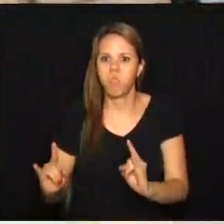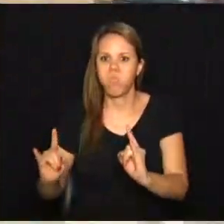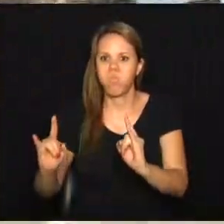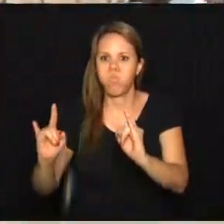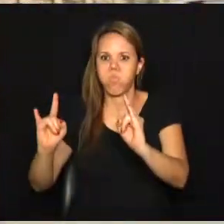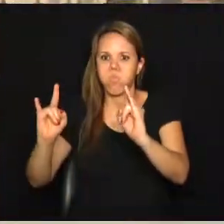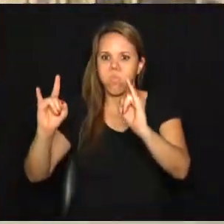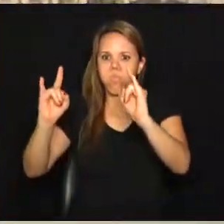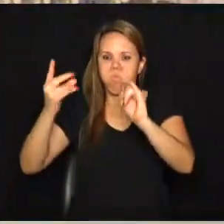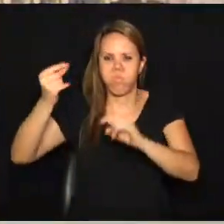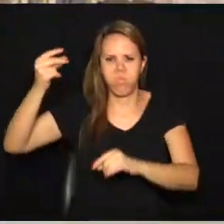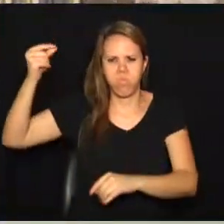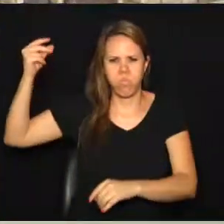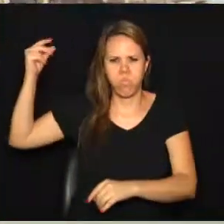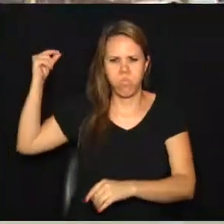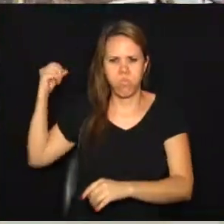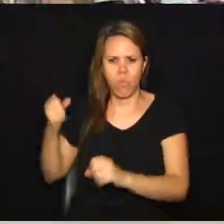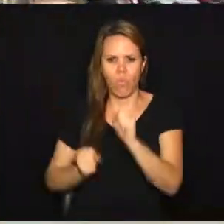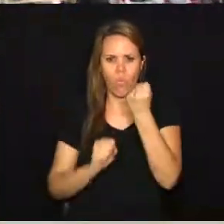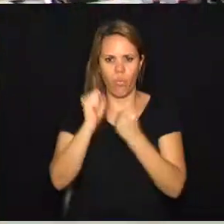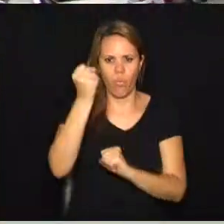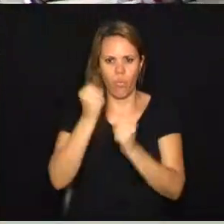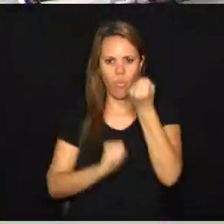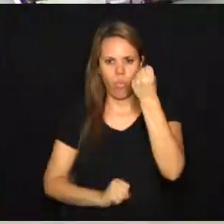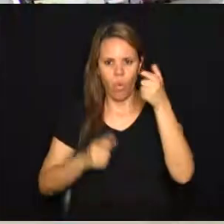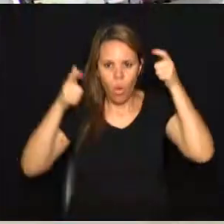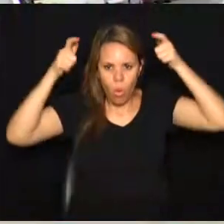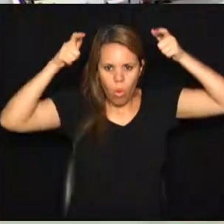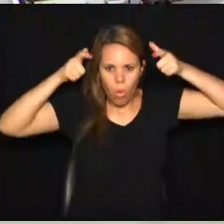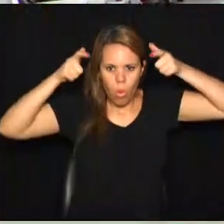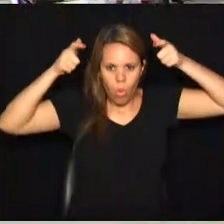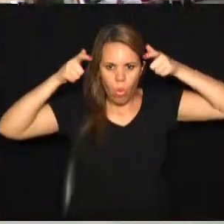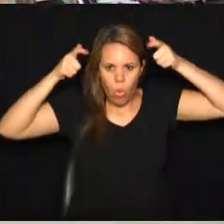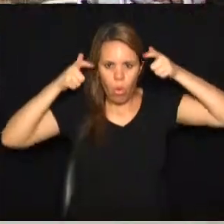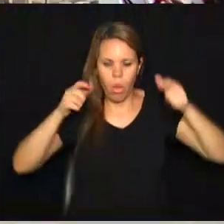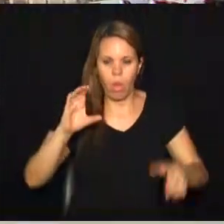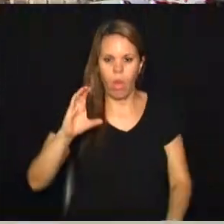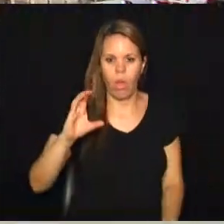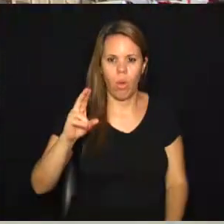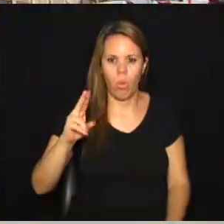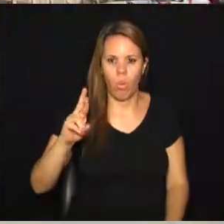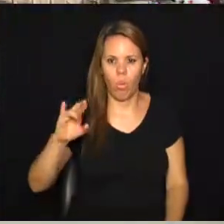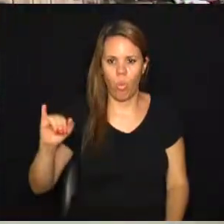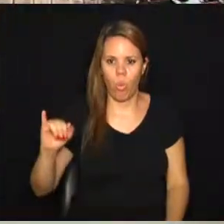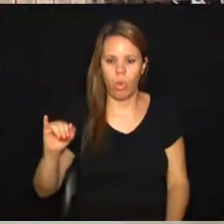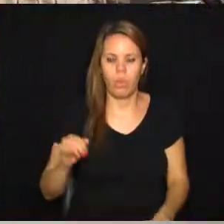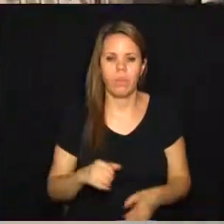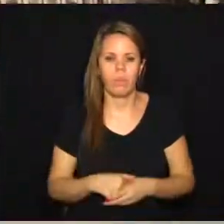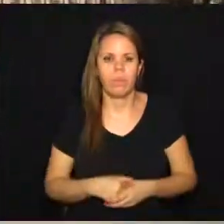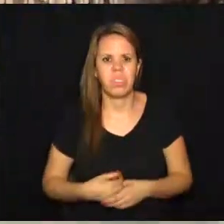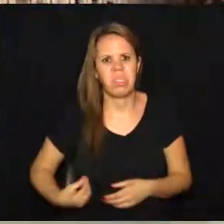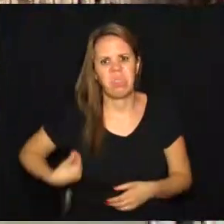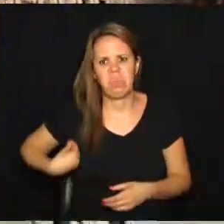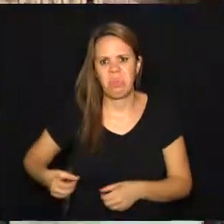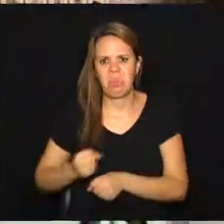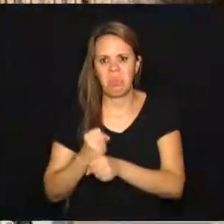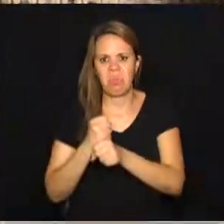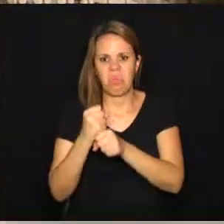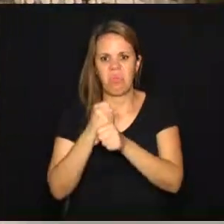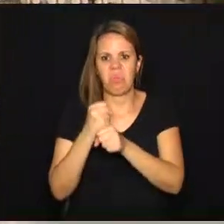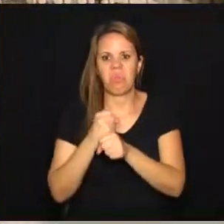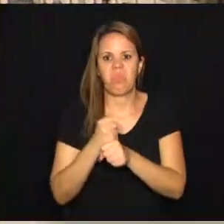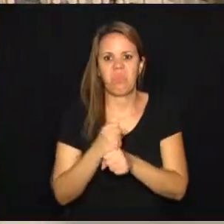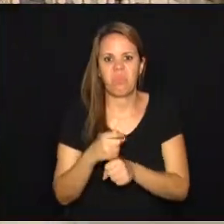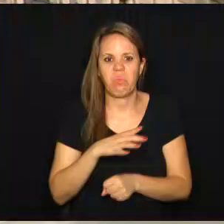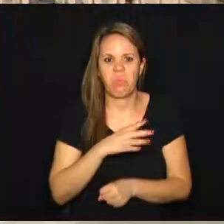prédio da antiga fábrica dos Chapéus Cury. Essa fábrica que viveu muito tempo aqui na cidade de